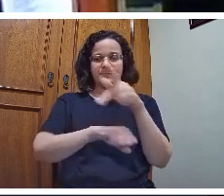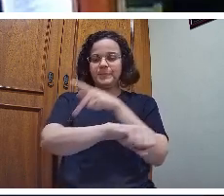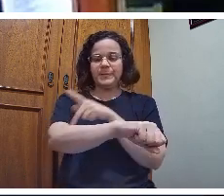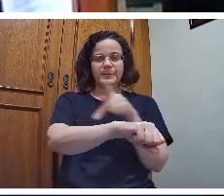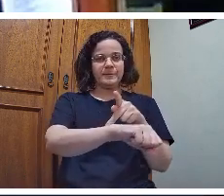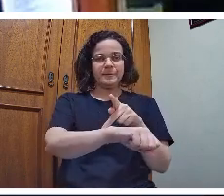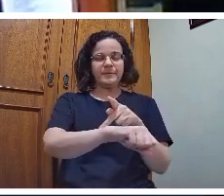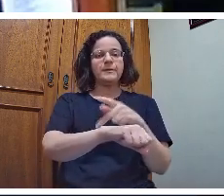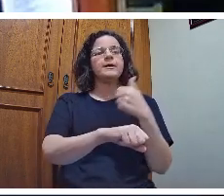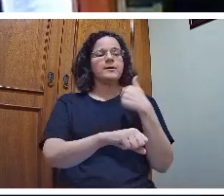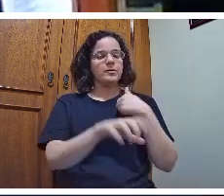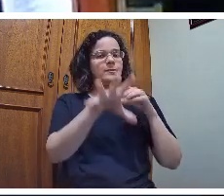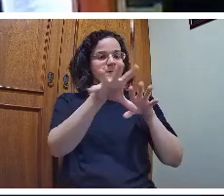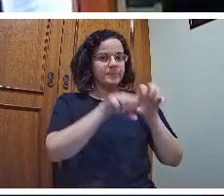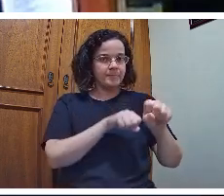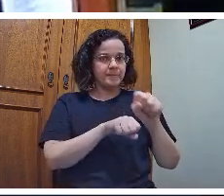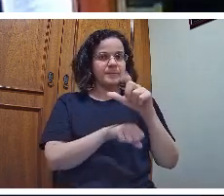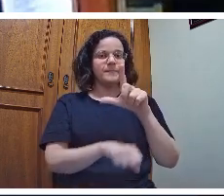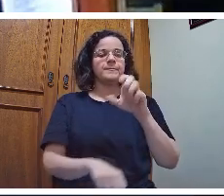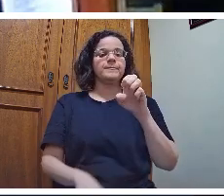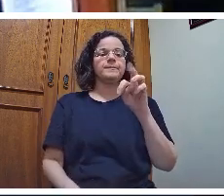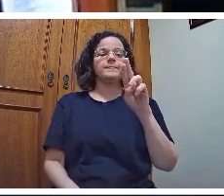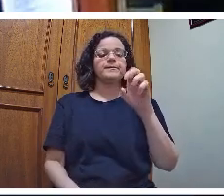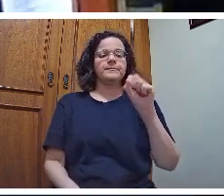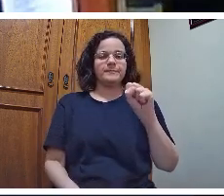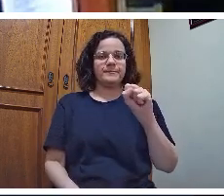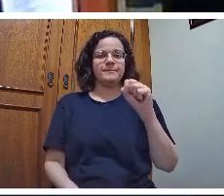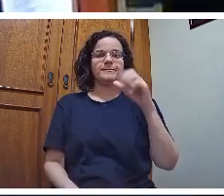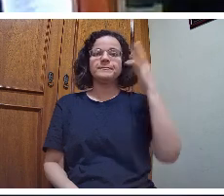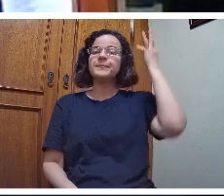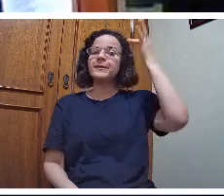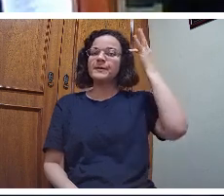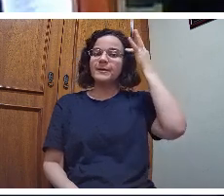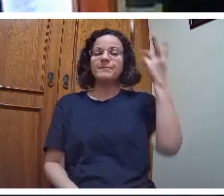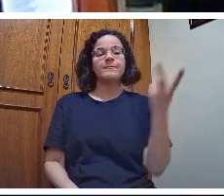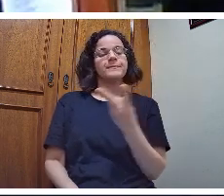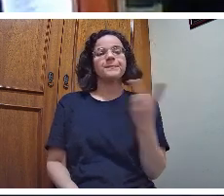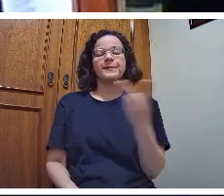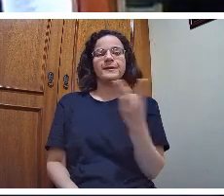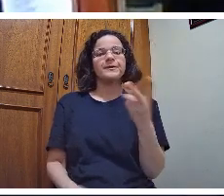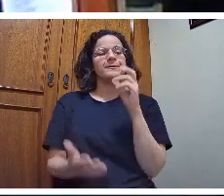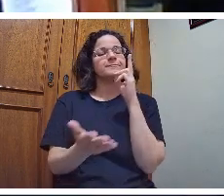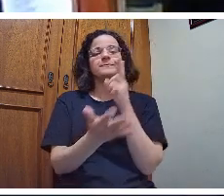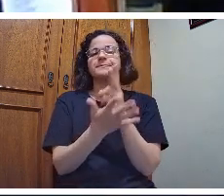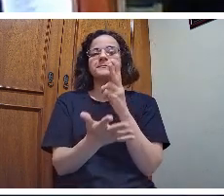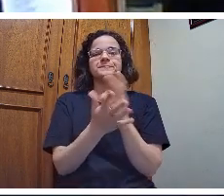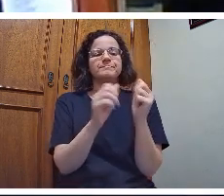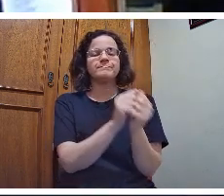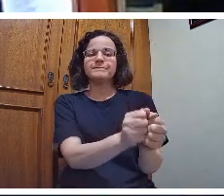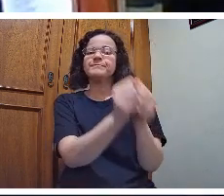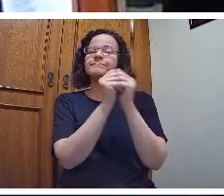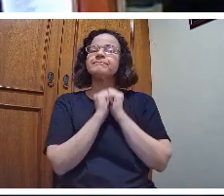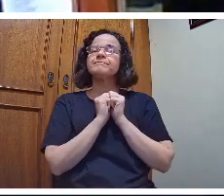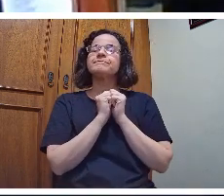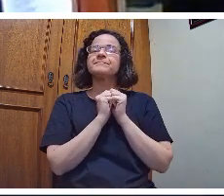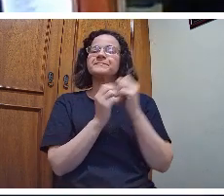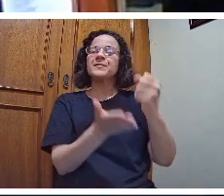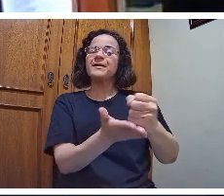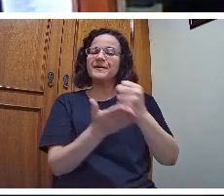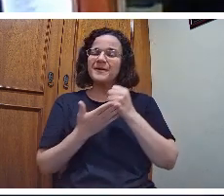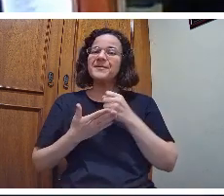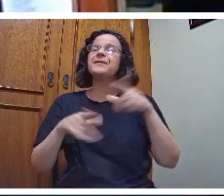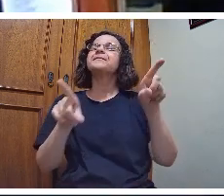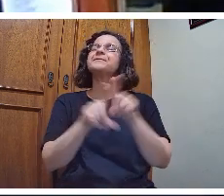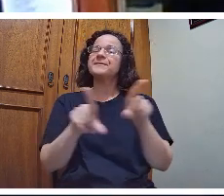pedagógica, minha formação é letras e filosofia, mas essas duas áreas sempre me auxiliaram muito mesmo no